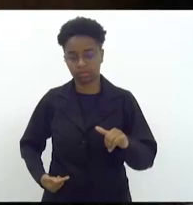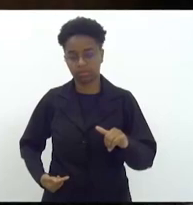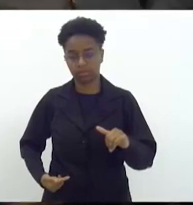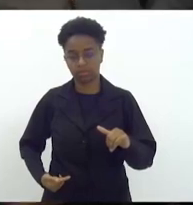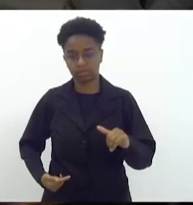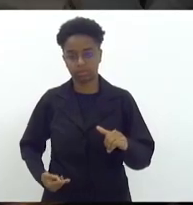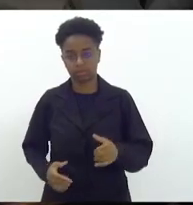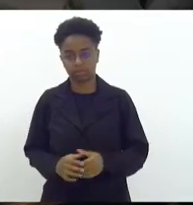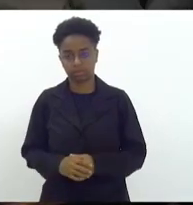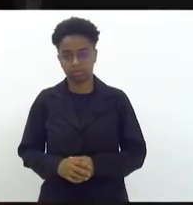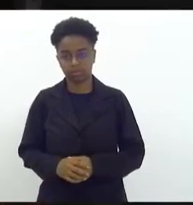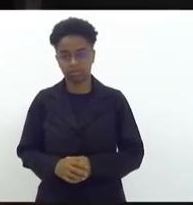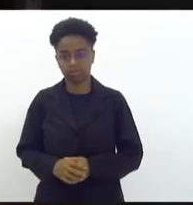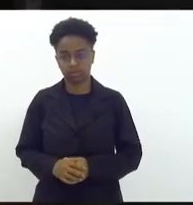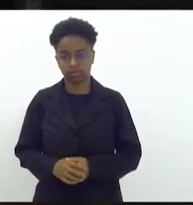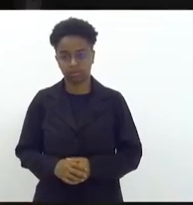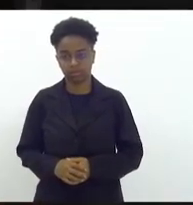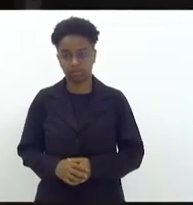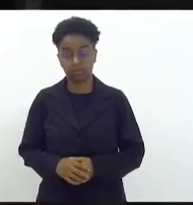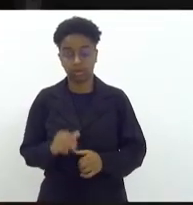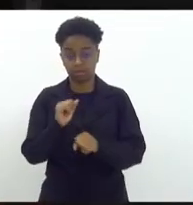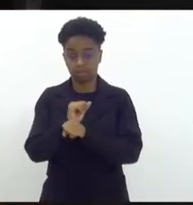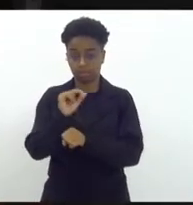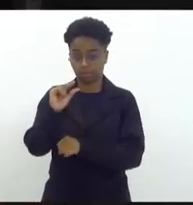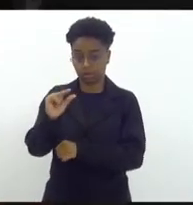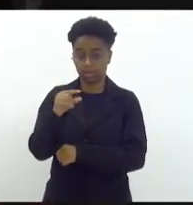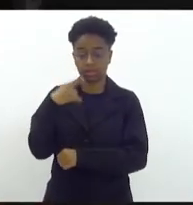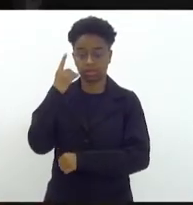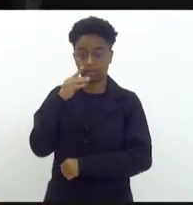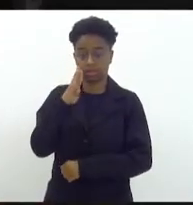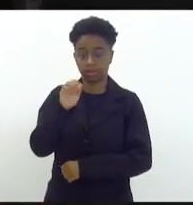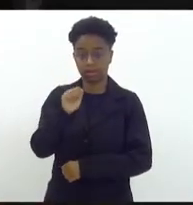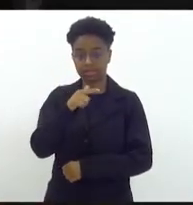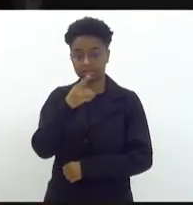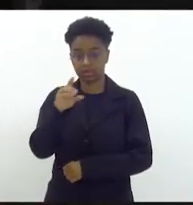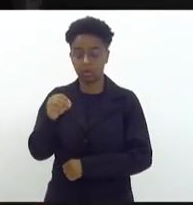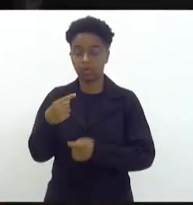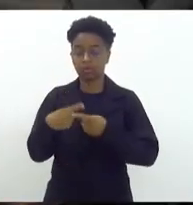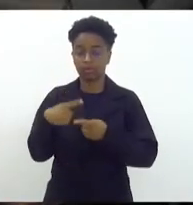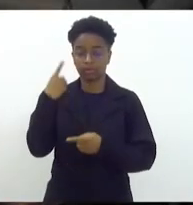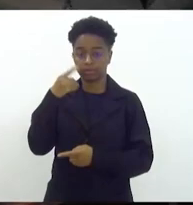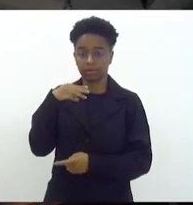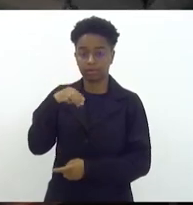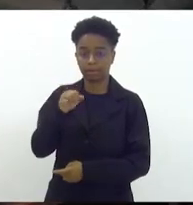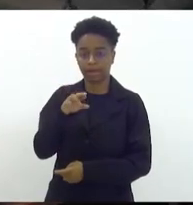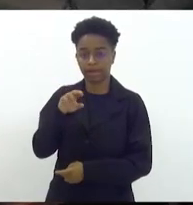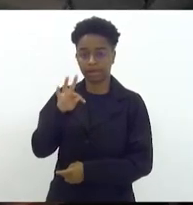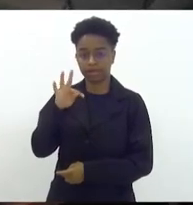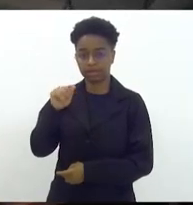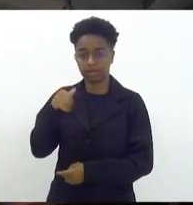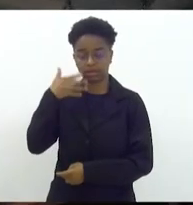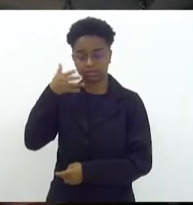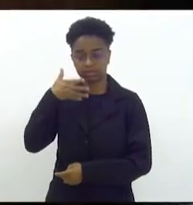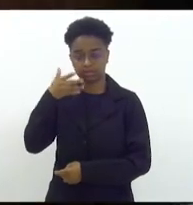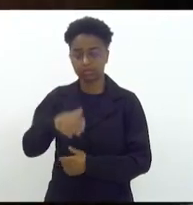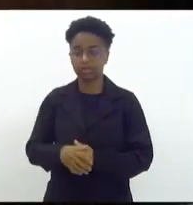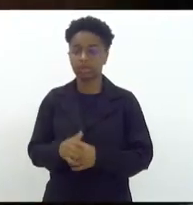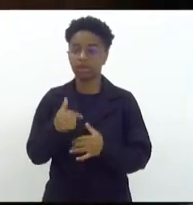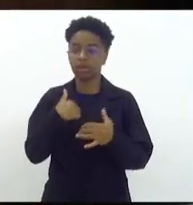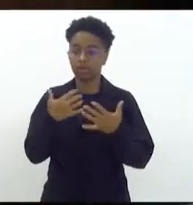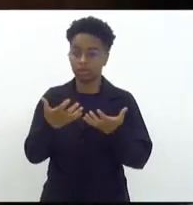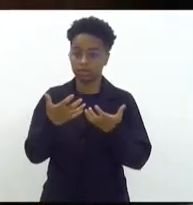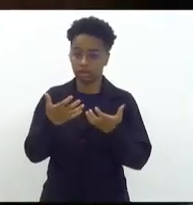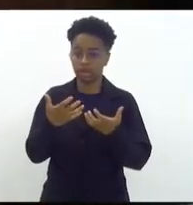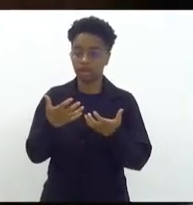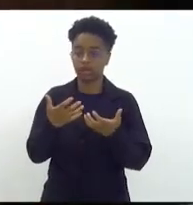Só um minutinho, deputado Brazão, a deputada Marta Rocha está concluindo a sua fala. Eu quero aqui, vou passar